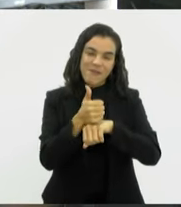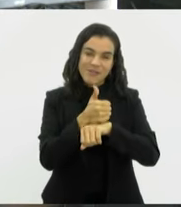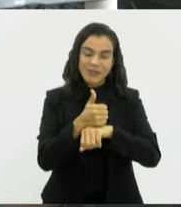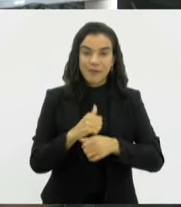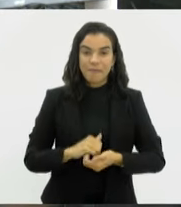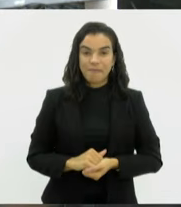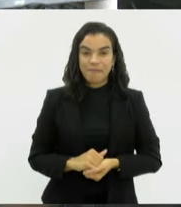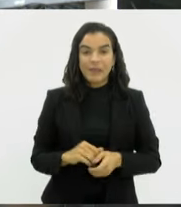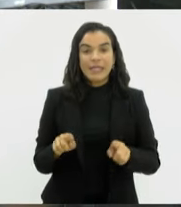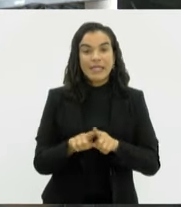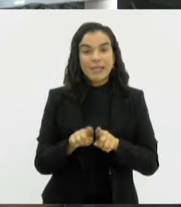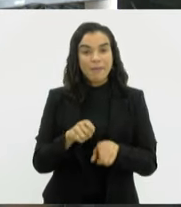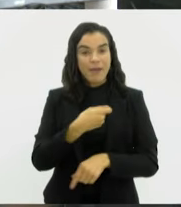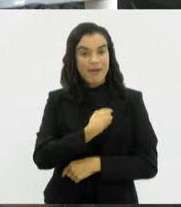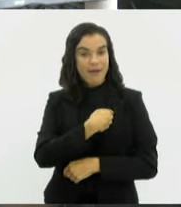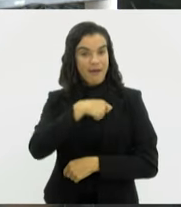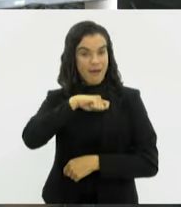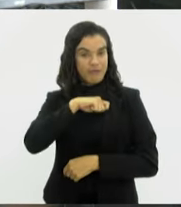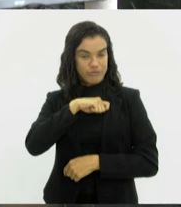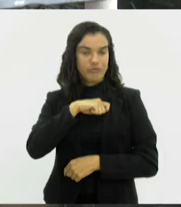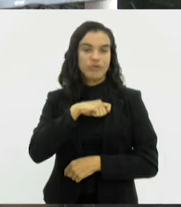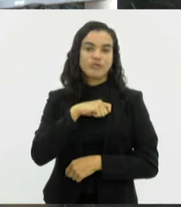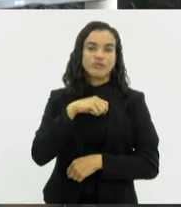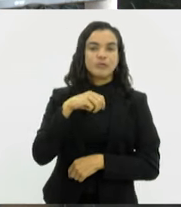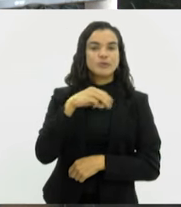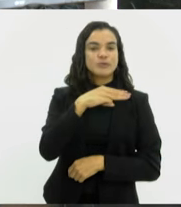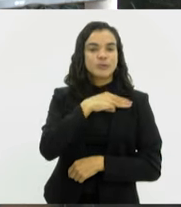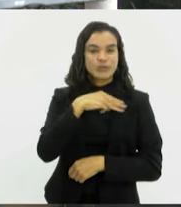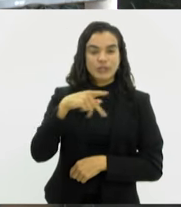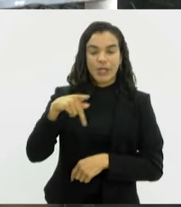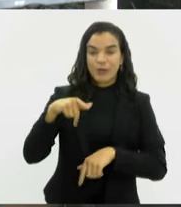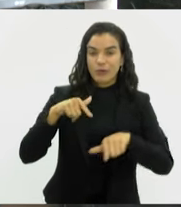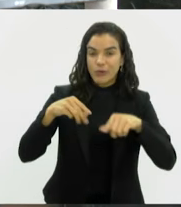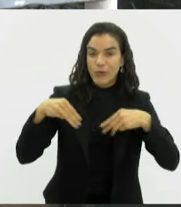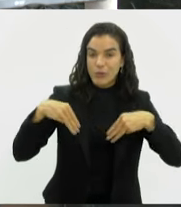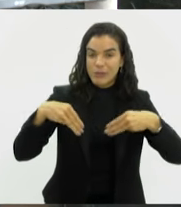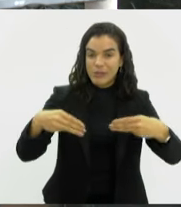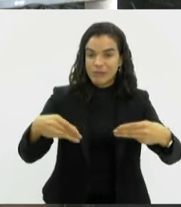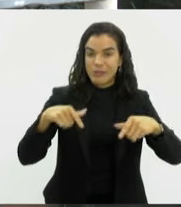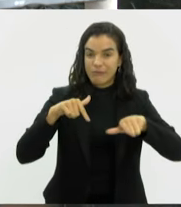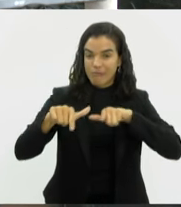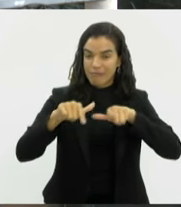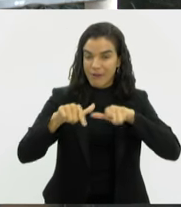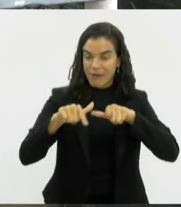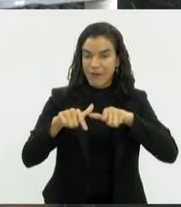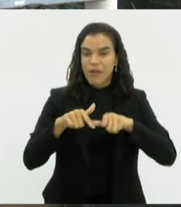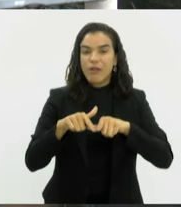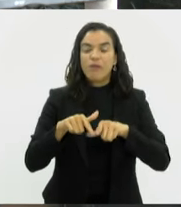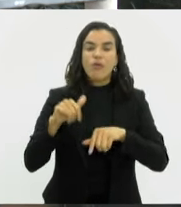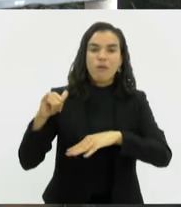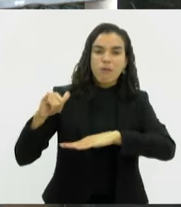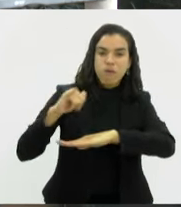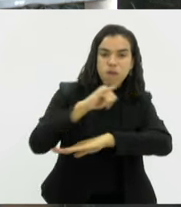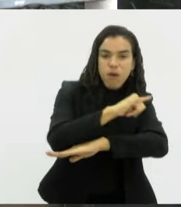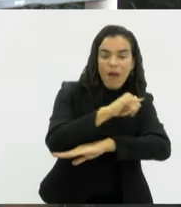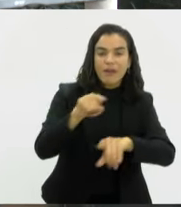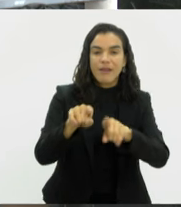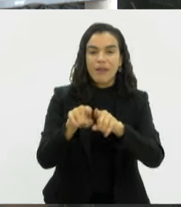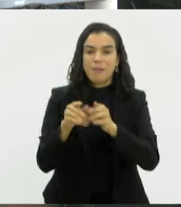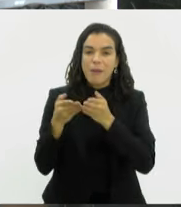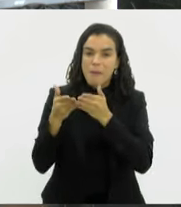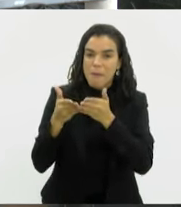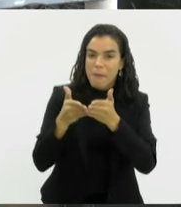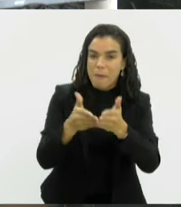E auditores do Ministério do Trabalho têm realizado inspeções em portos e aeroportos. O objetivo é verificar denúncias de